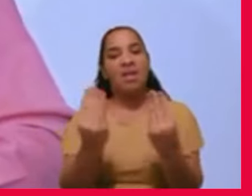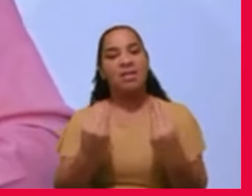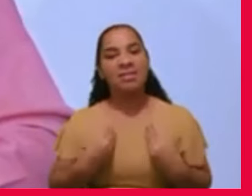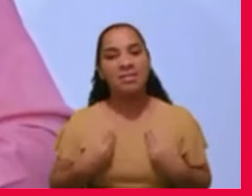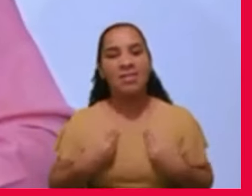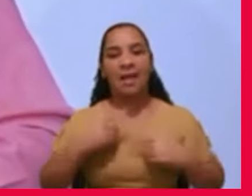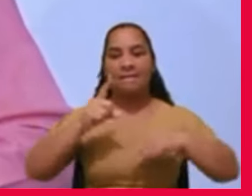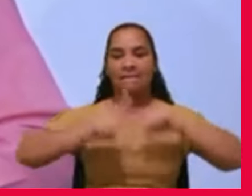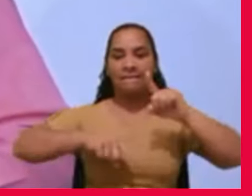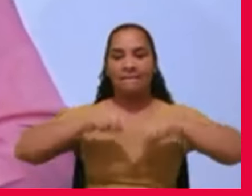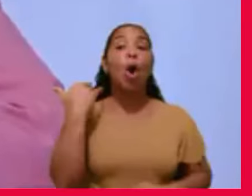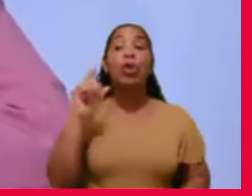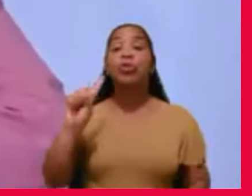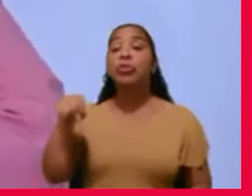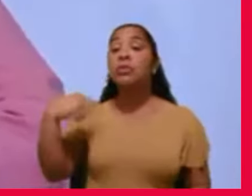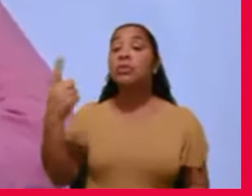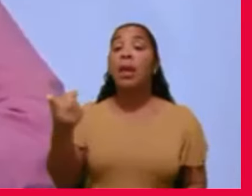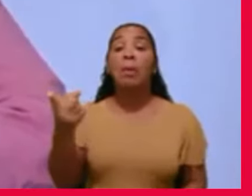plenitude espiritual.